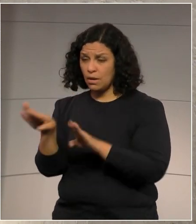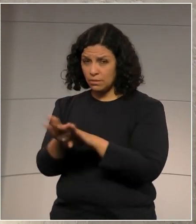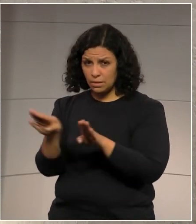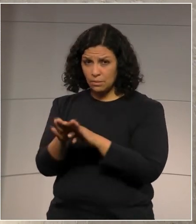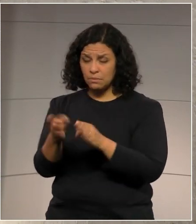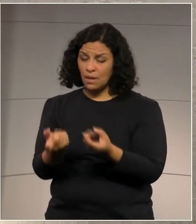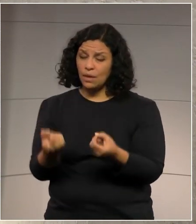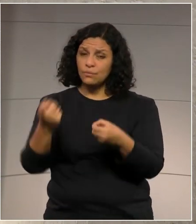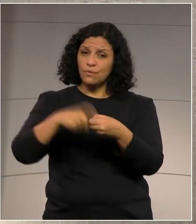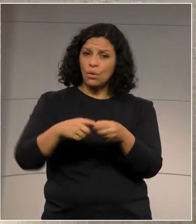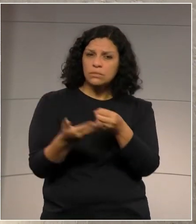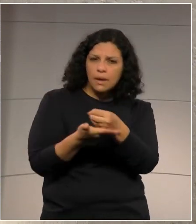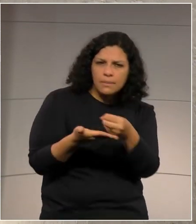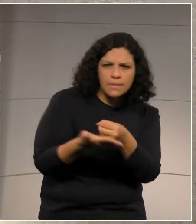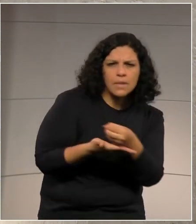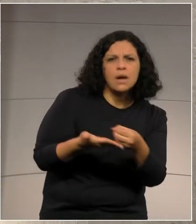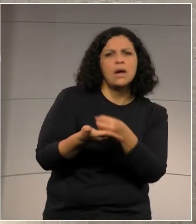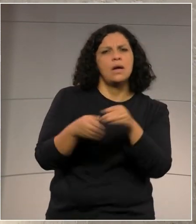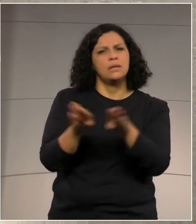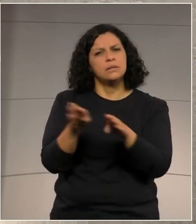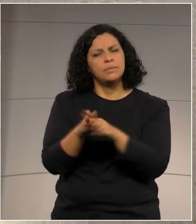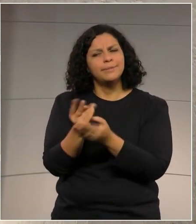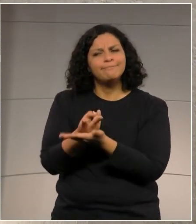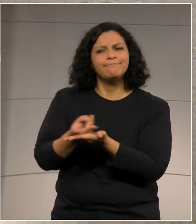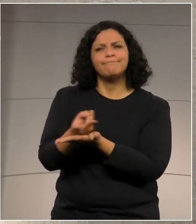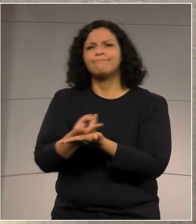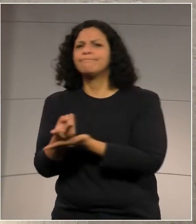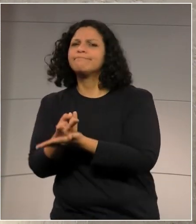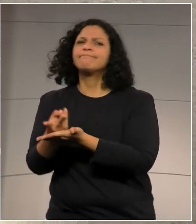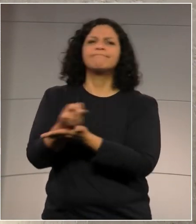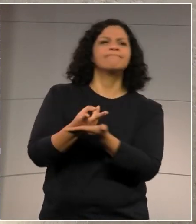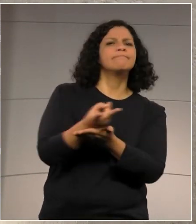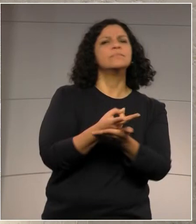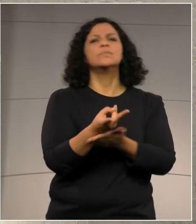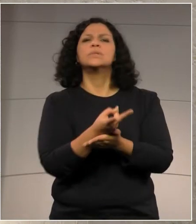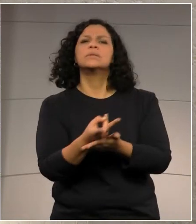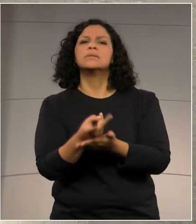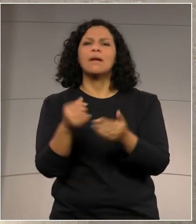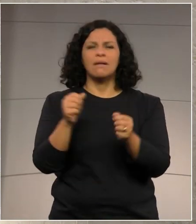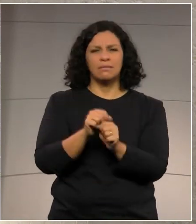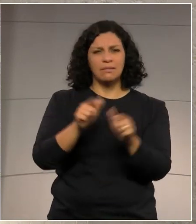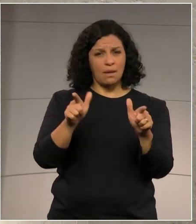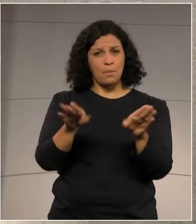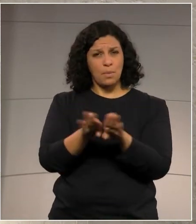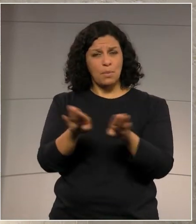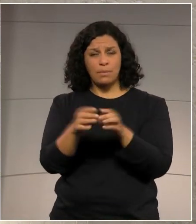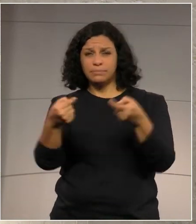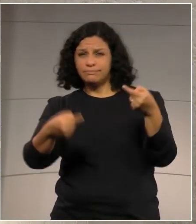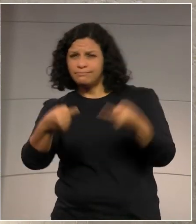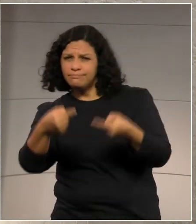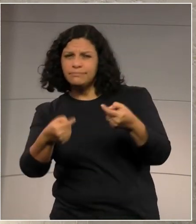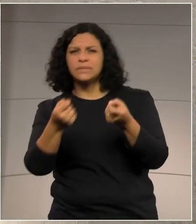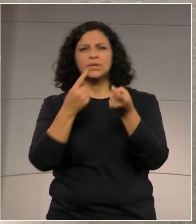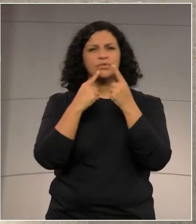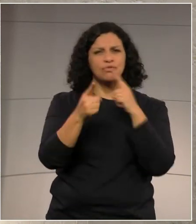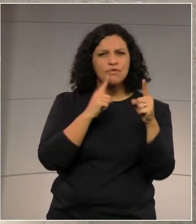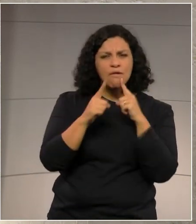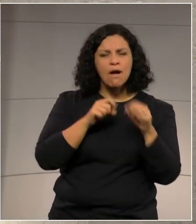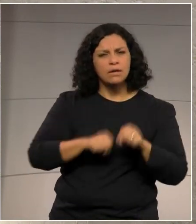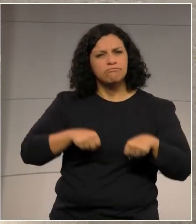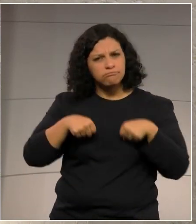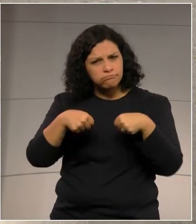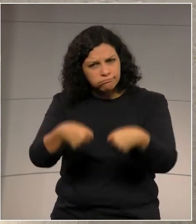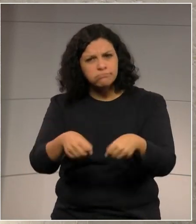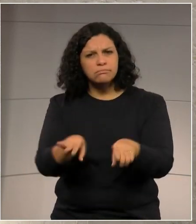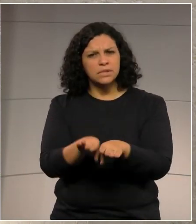bases, o partido busca essa abertura do diálogo, da militância,